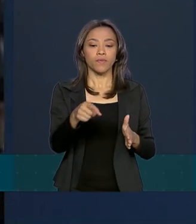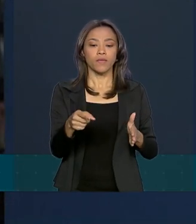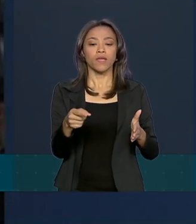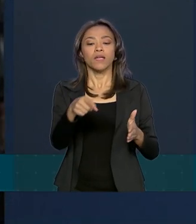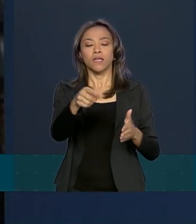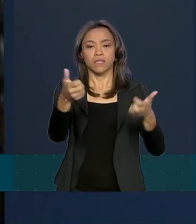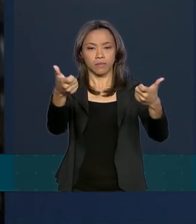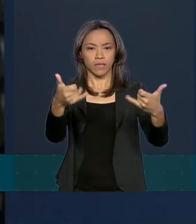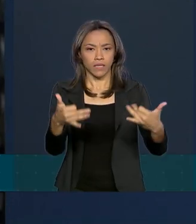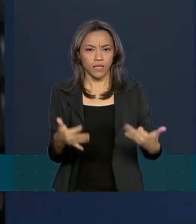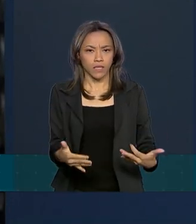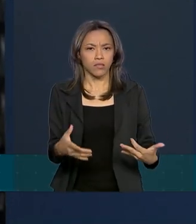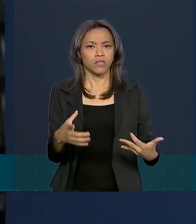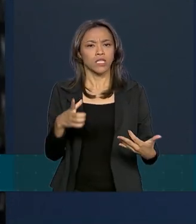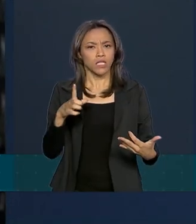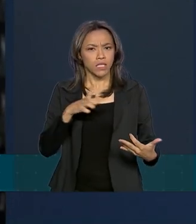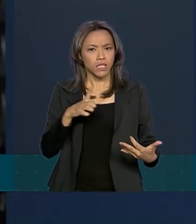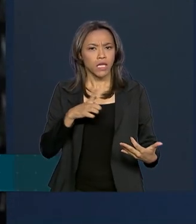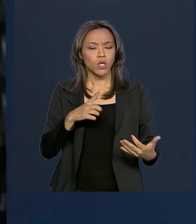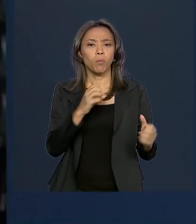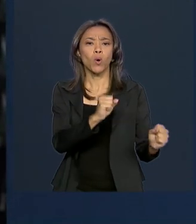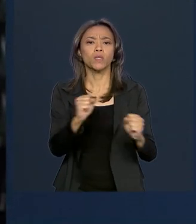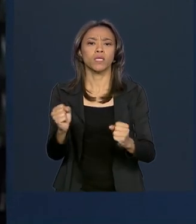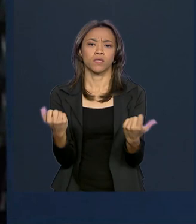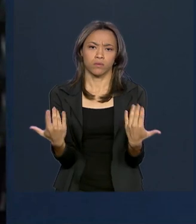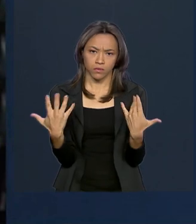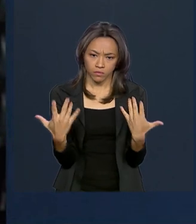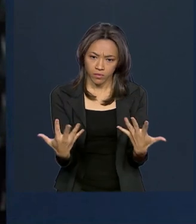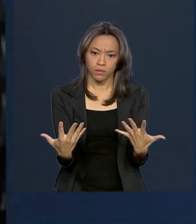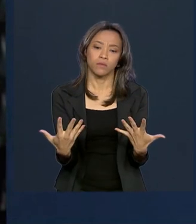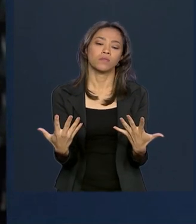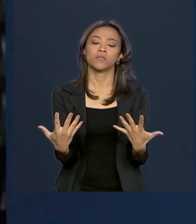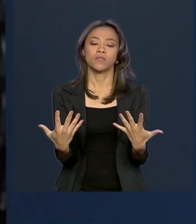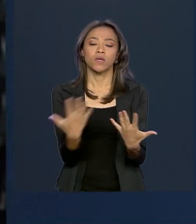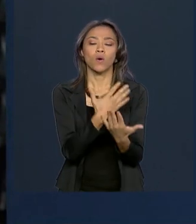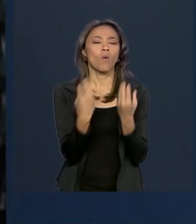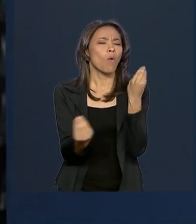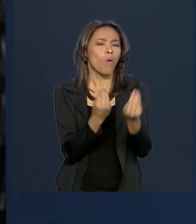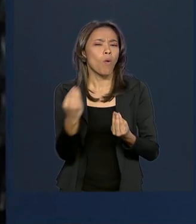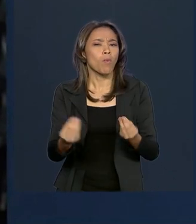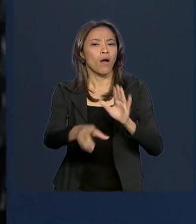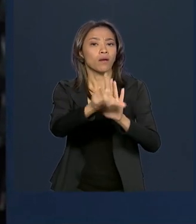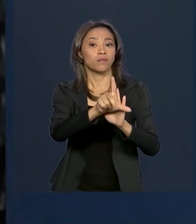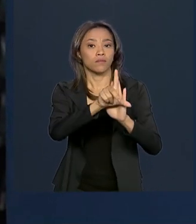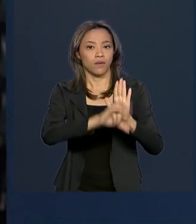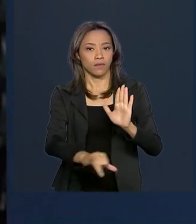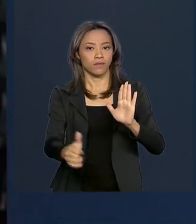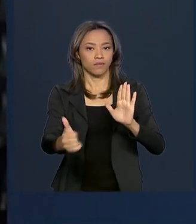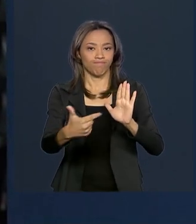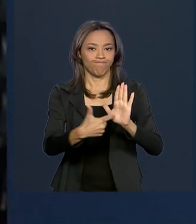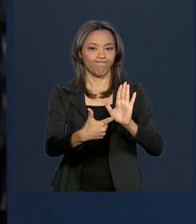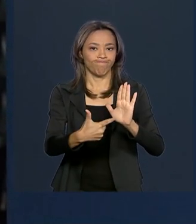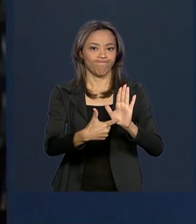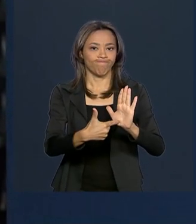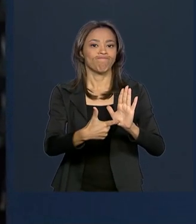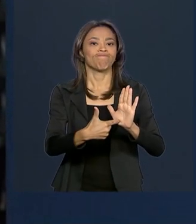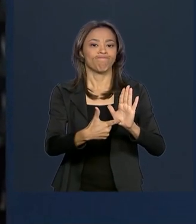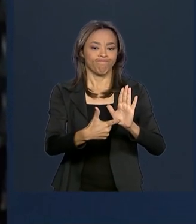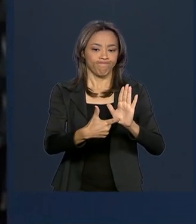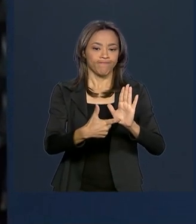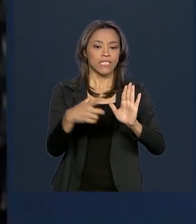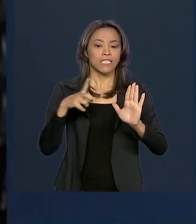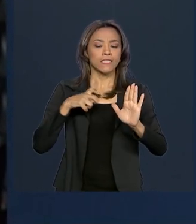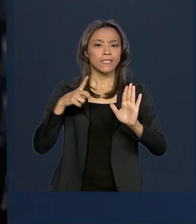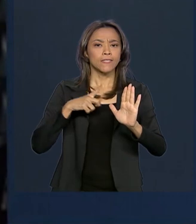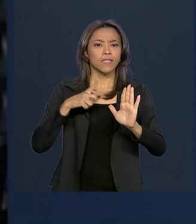efetivamente um poder dissuasório, a começar pelas leis que apresentem a